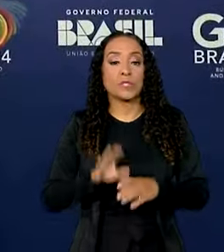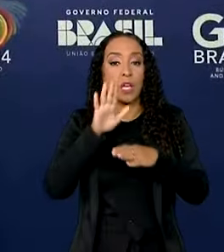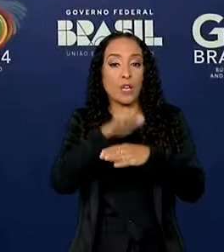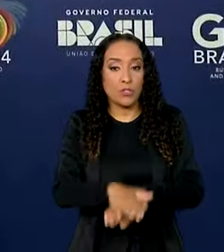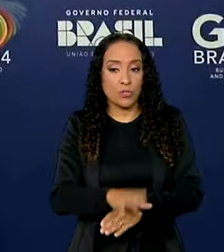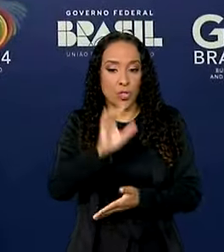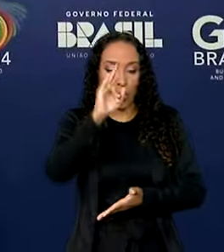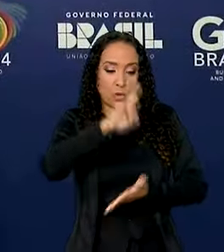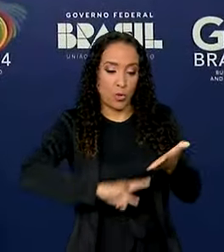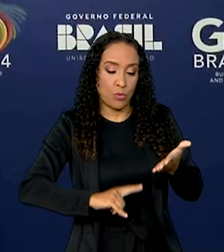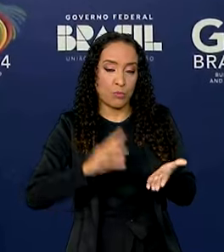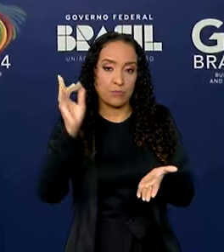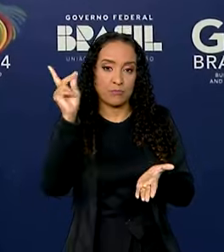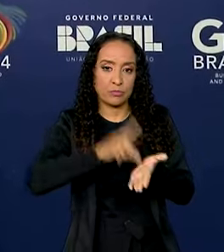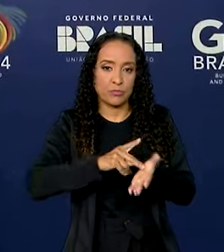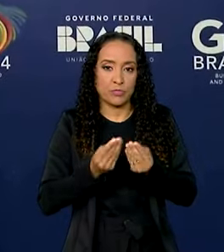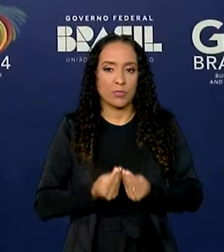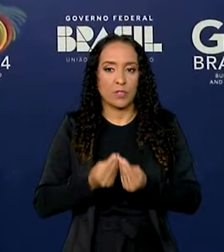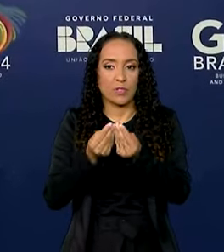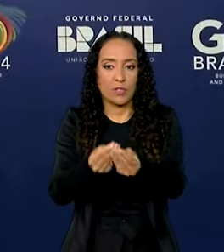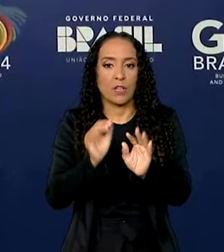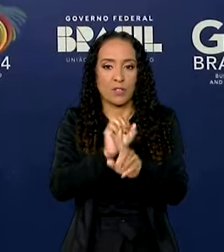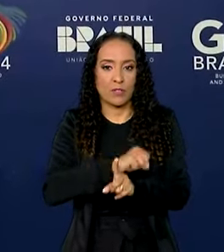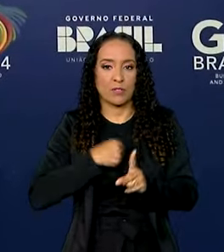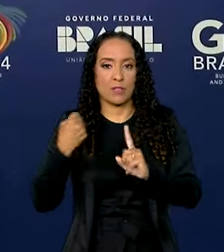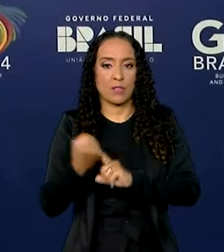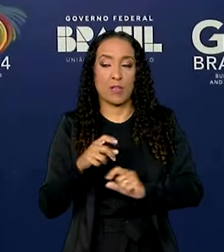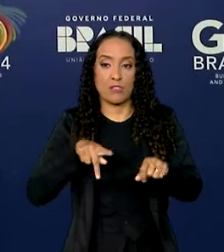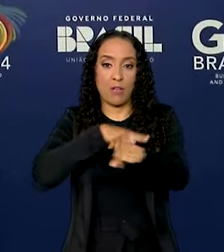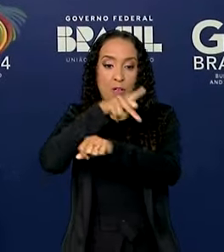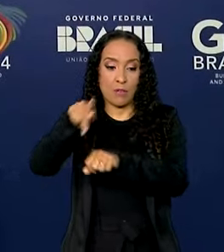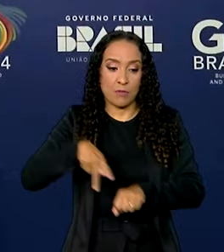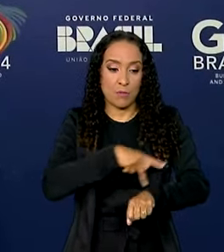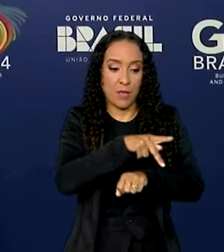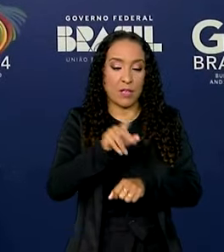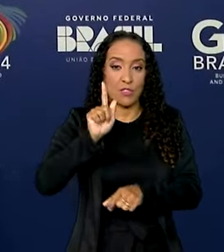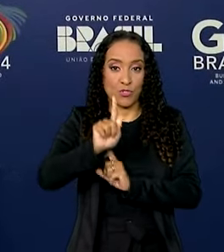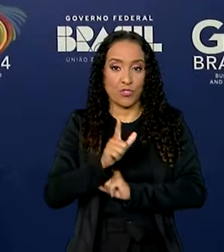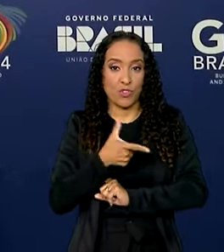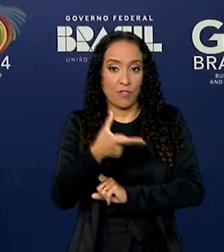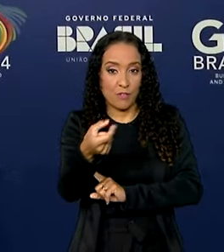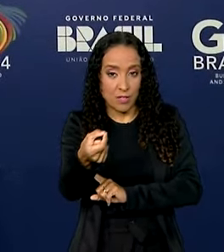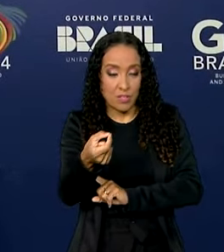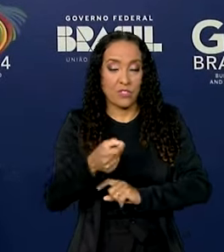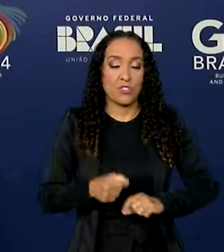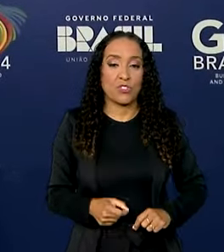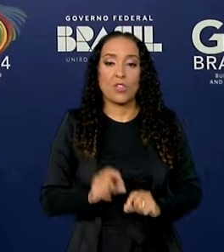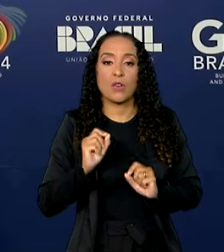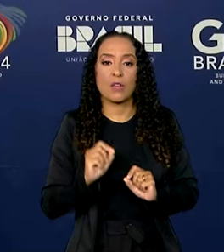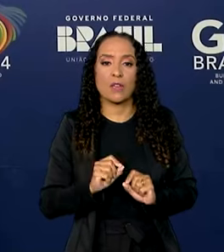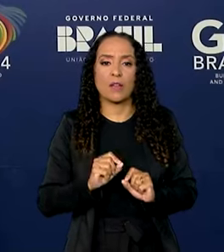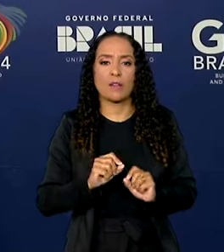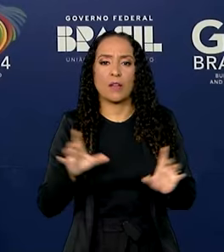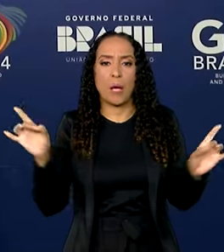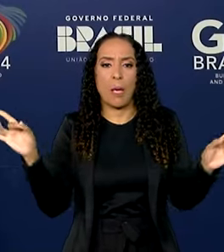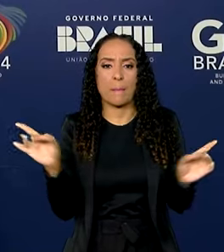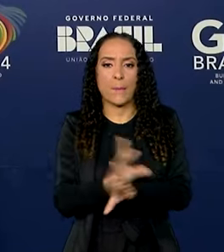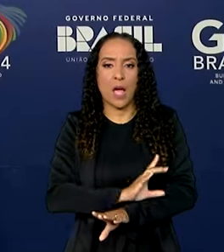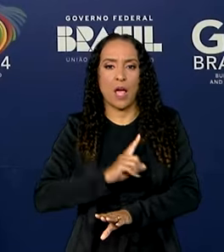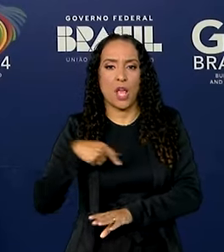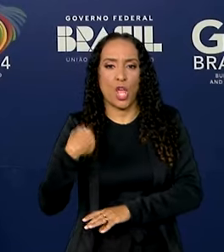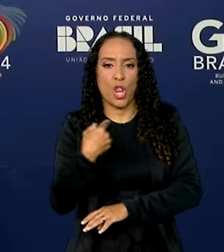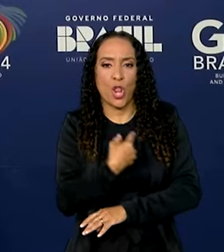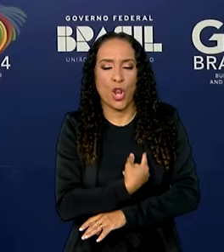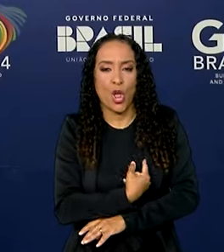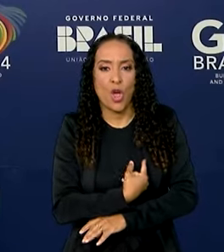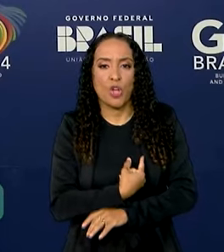desse documento que vamos entregar à sociedade, aos países do G20, a consolidação da nossa